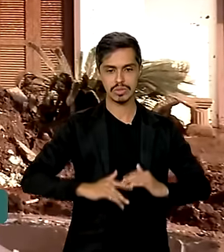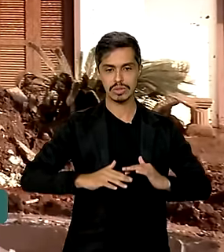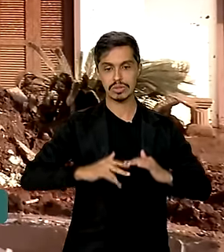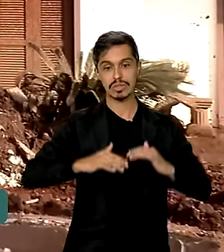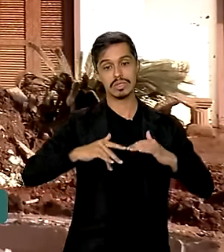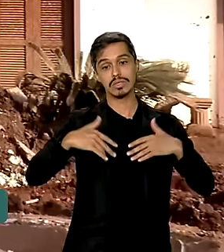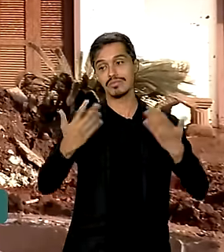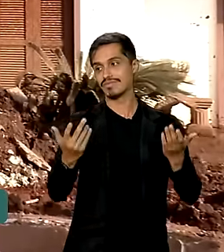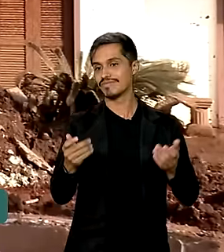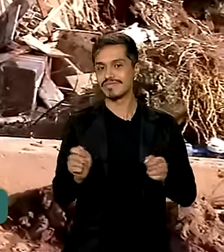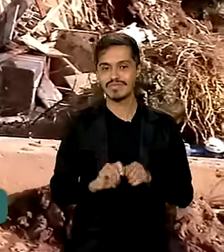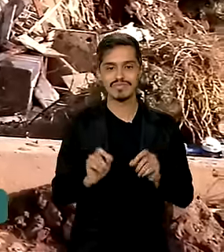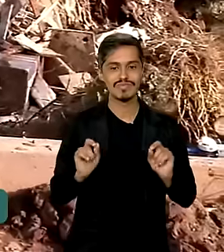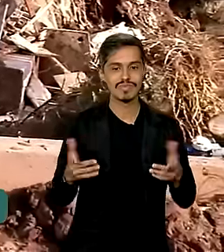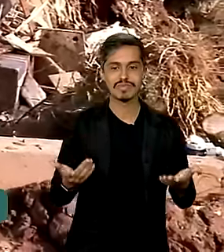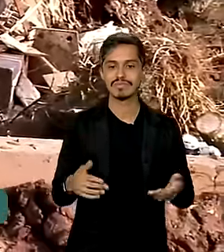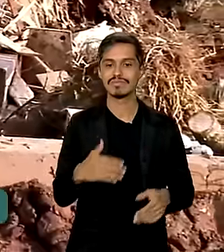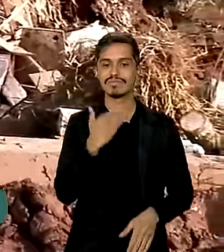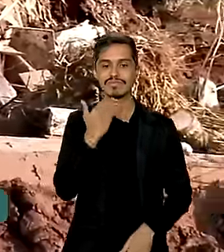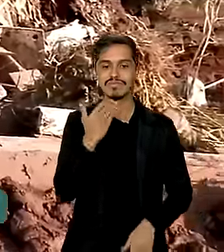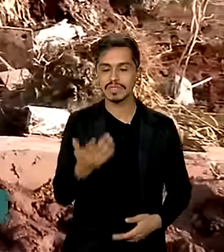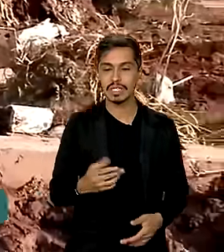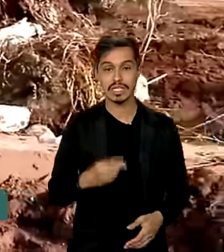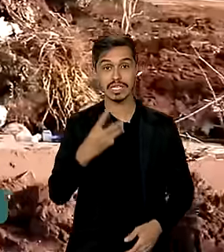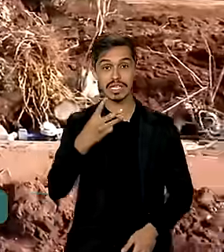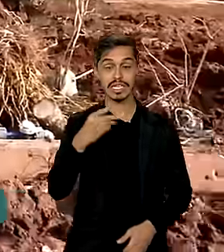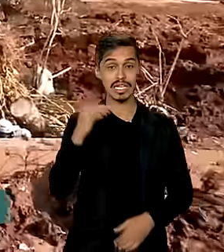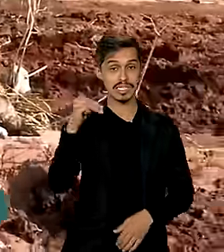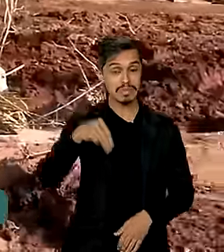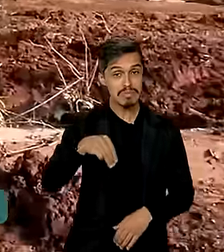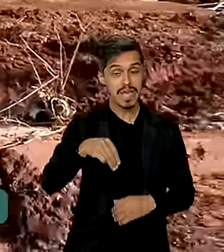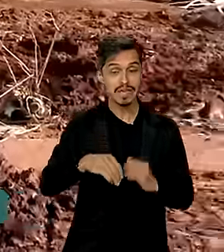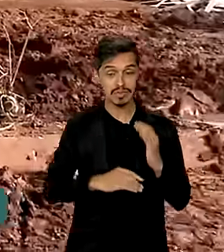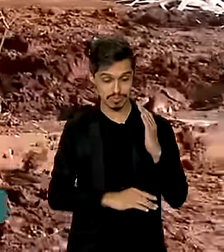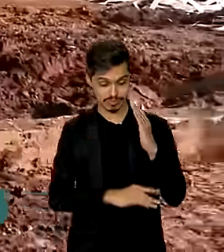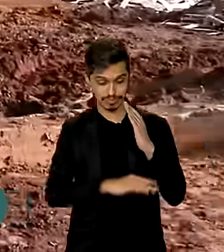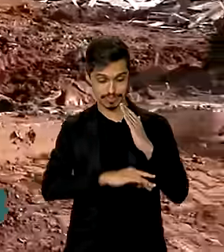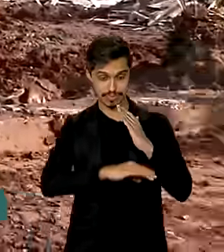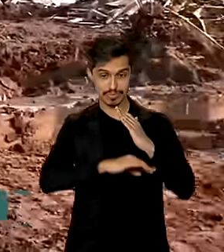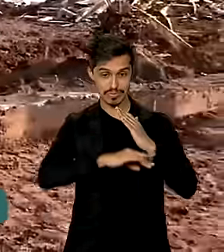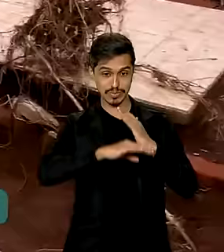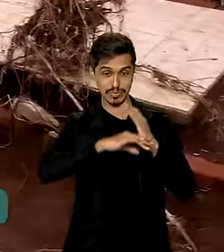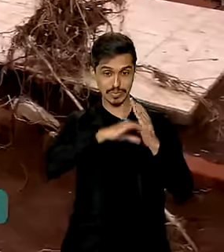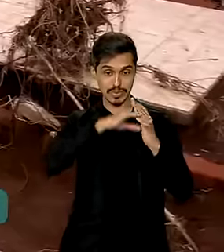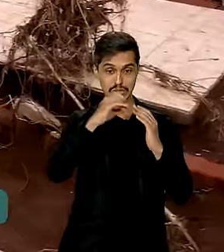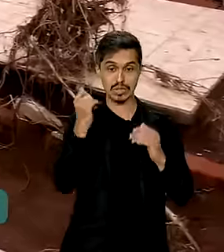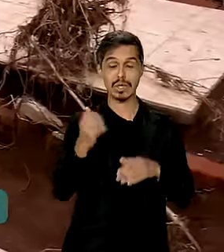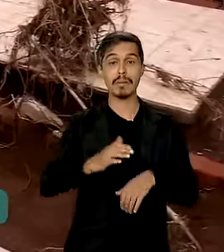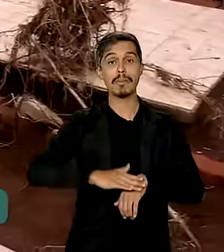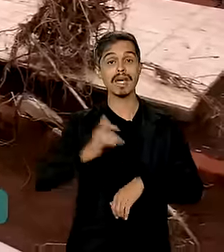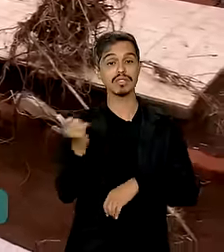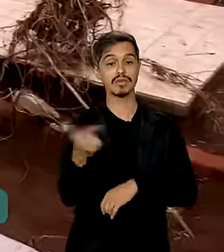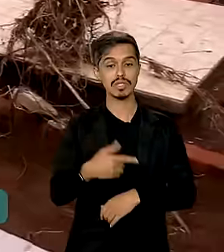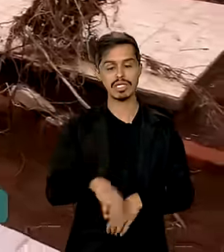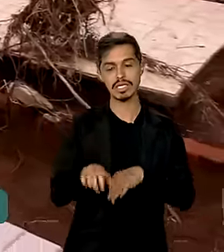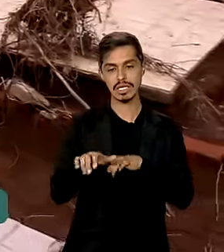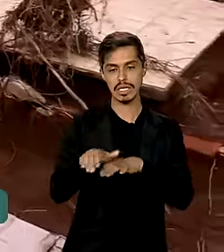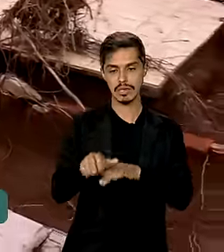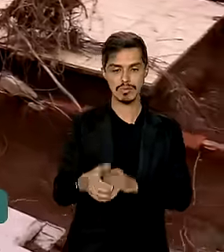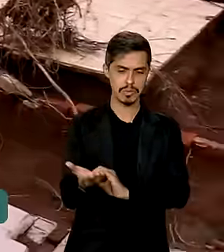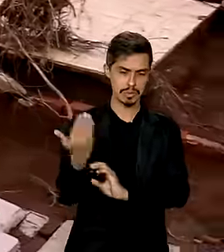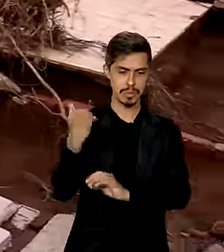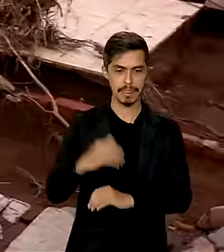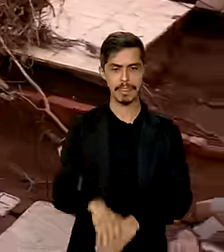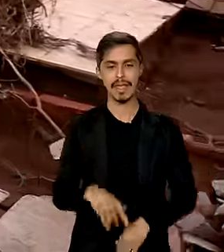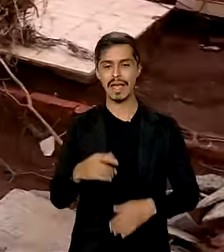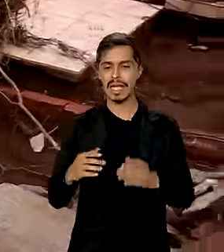fazer o quê? Não tinha mais. Deu 3,5 a mais, está de setembro. Aqui em Cruzeiro do Sul, poucas